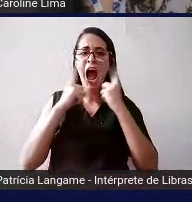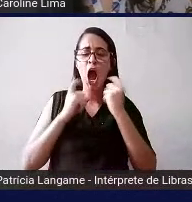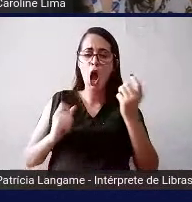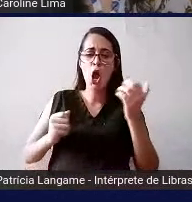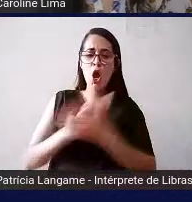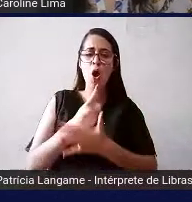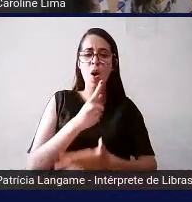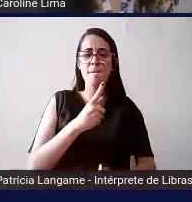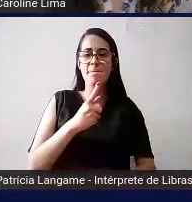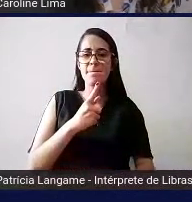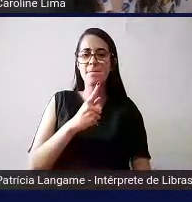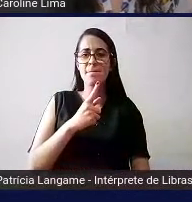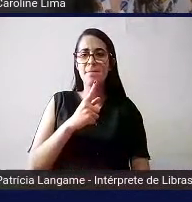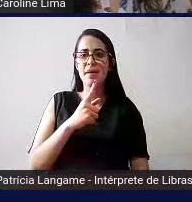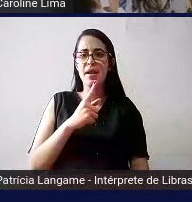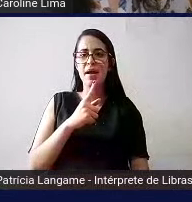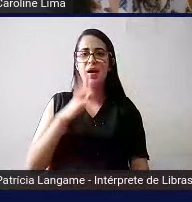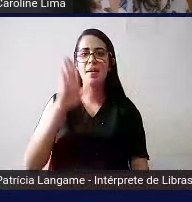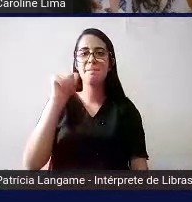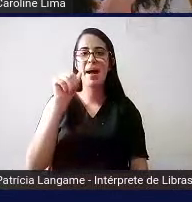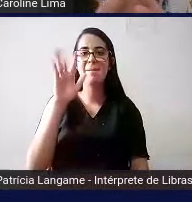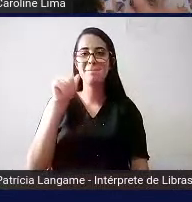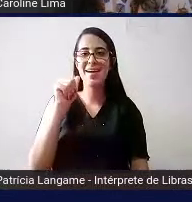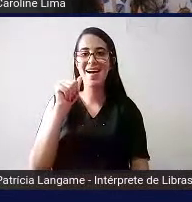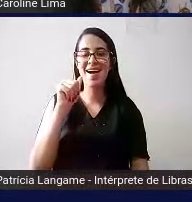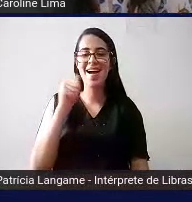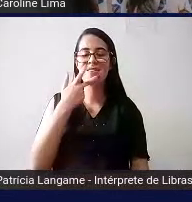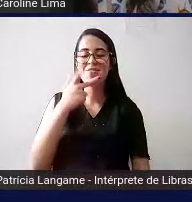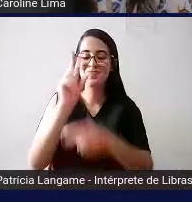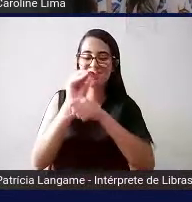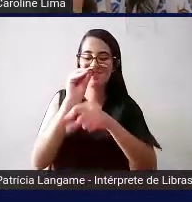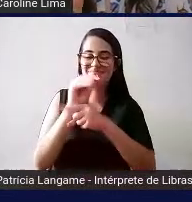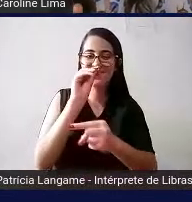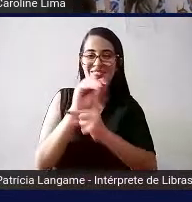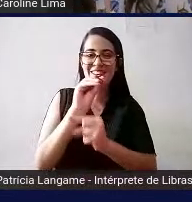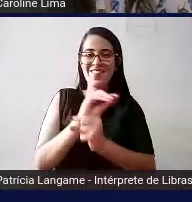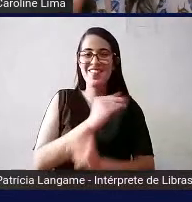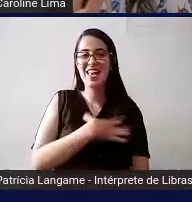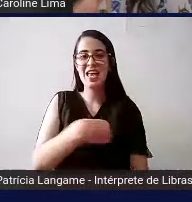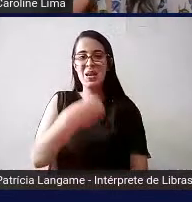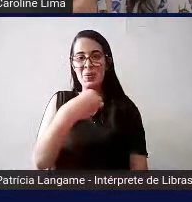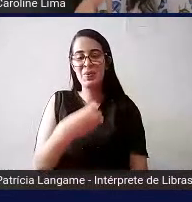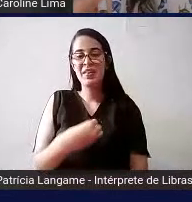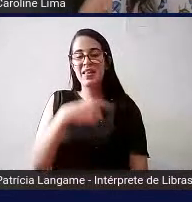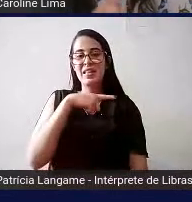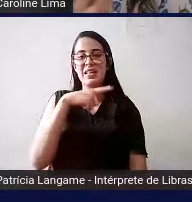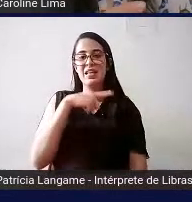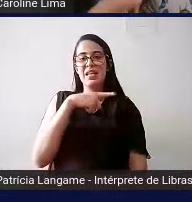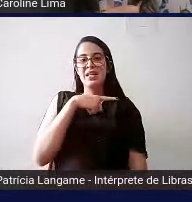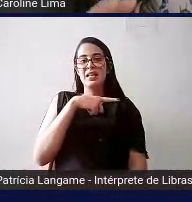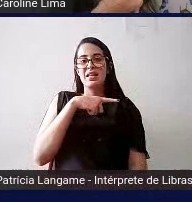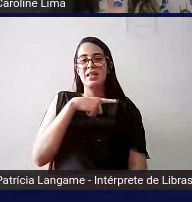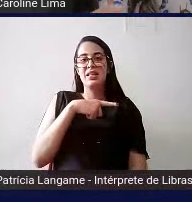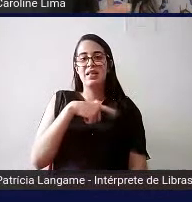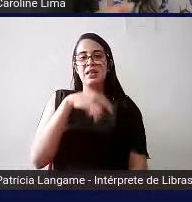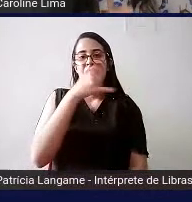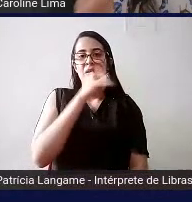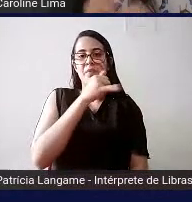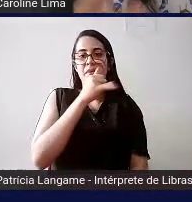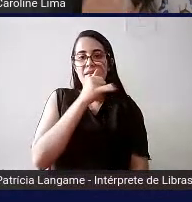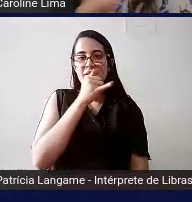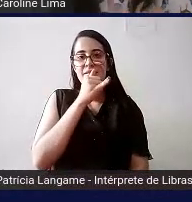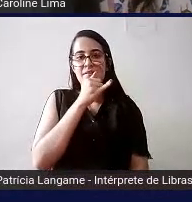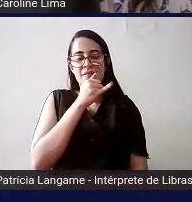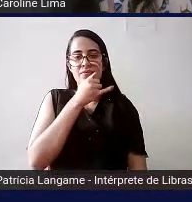vigiar o filho o surdo também compra só que a babá eletrônica dele vem ou com alguma bateria com algum algum